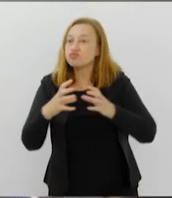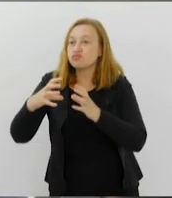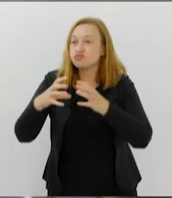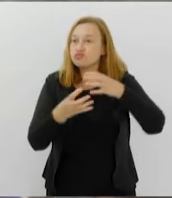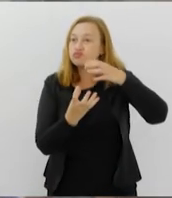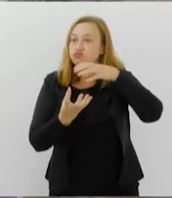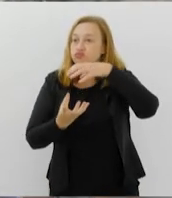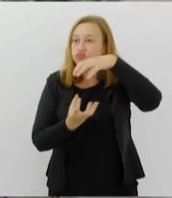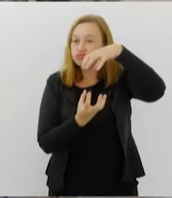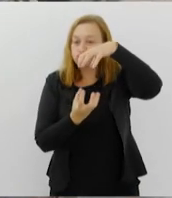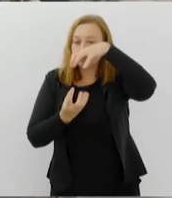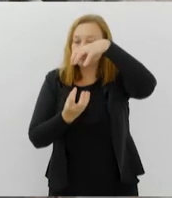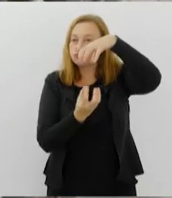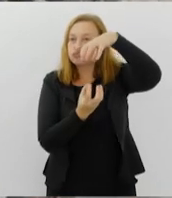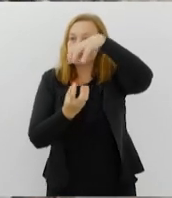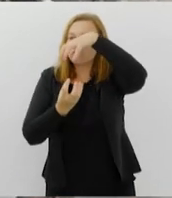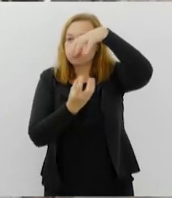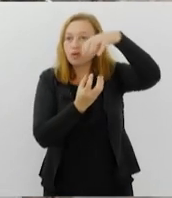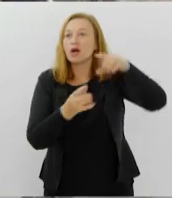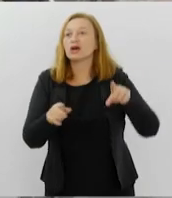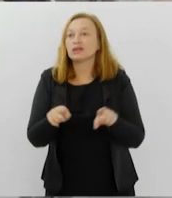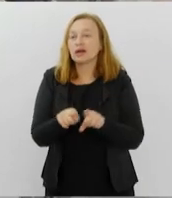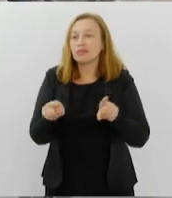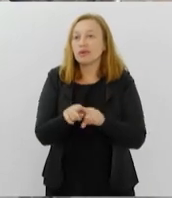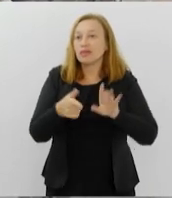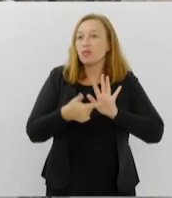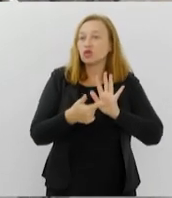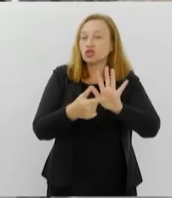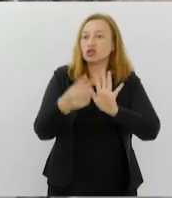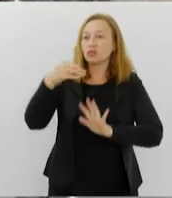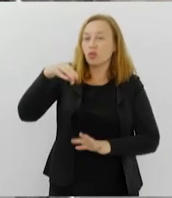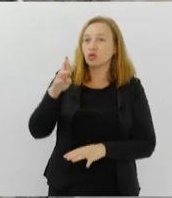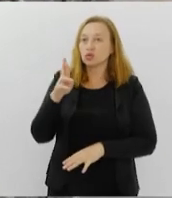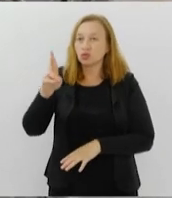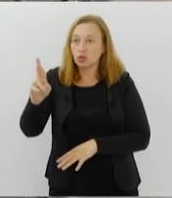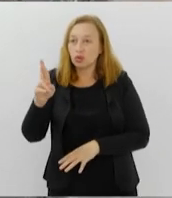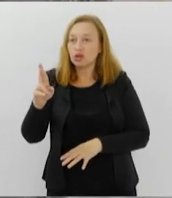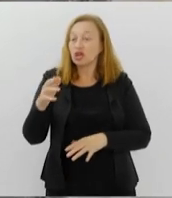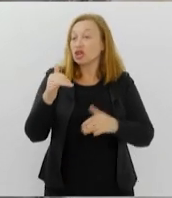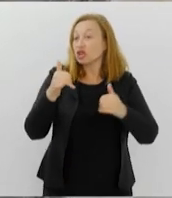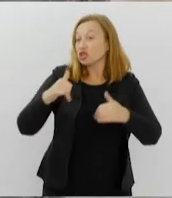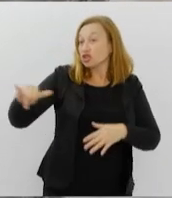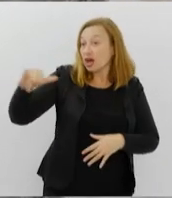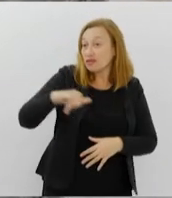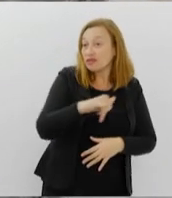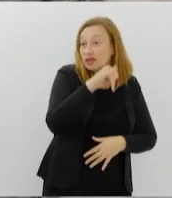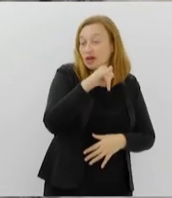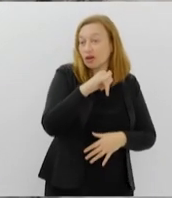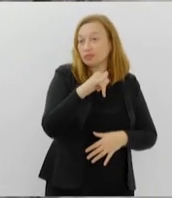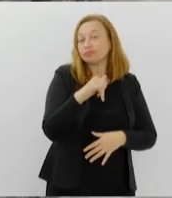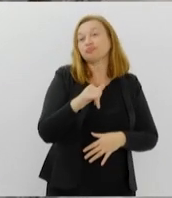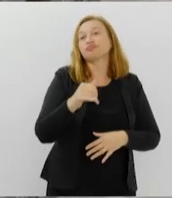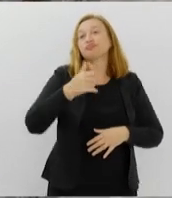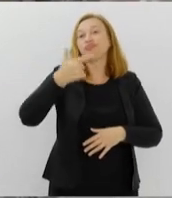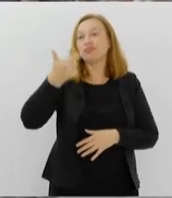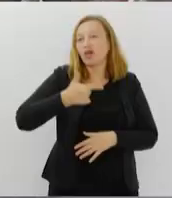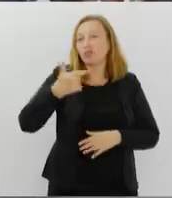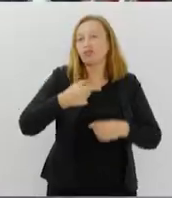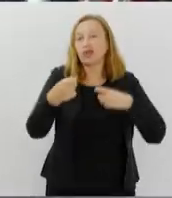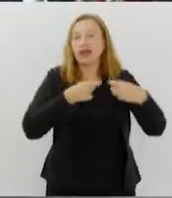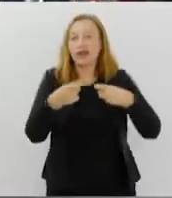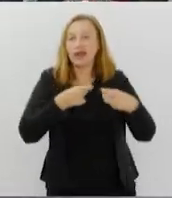funcionamento do motor do Republic P-47 Thunderbolt B-4, uma das estrelas da Segunda Guerra Mundial.